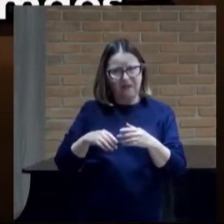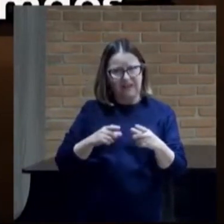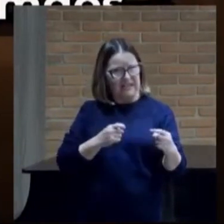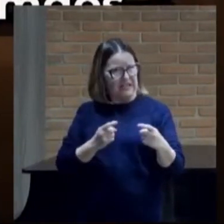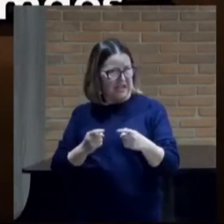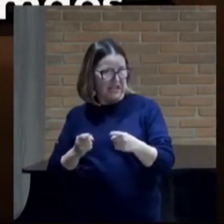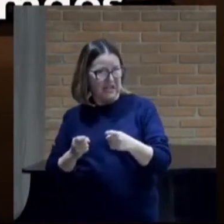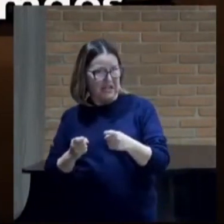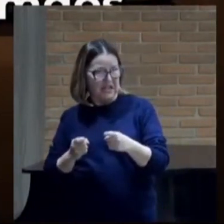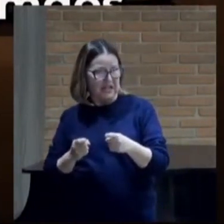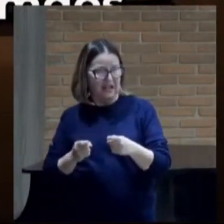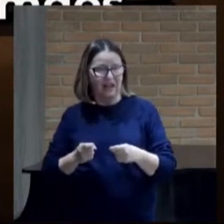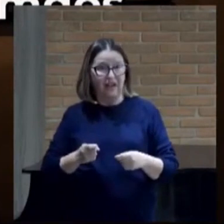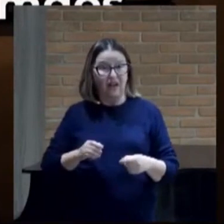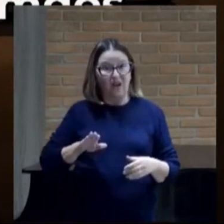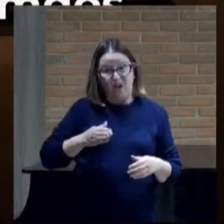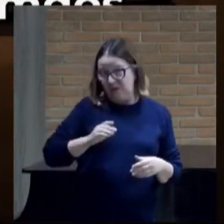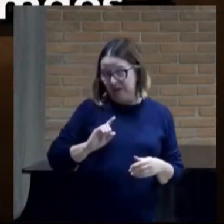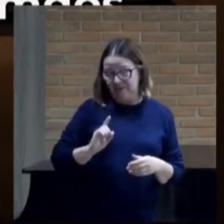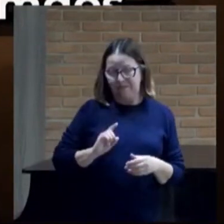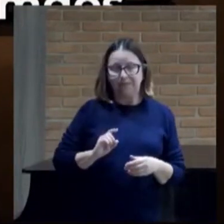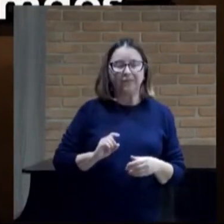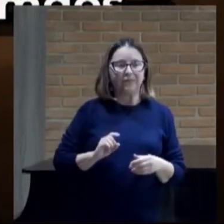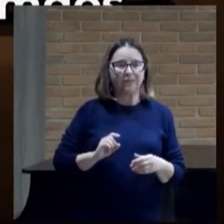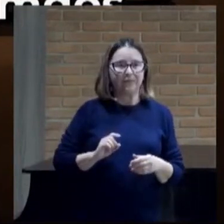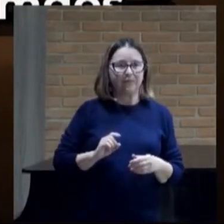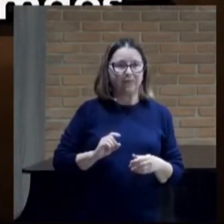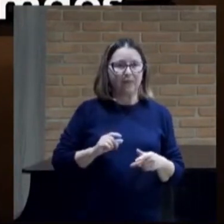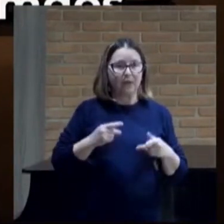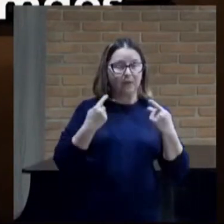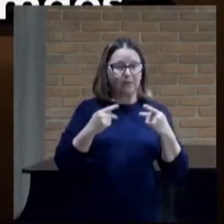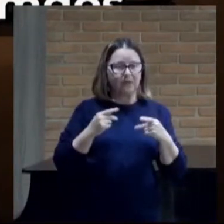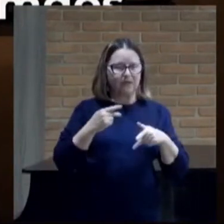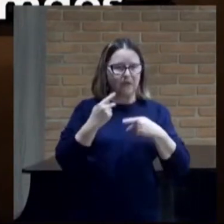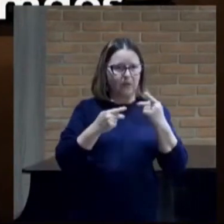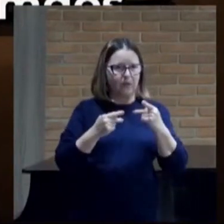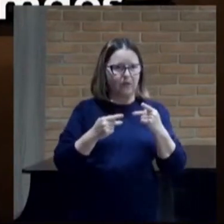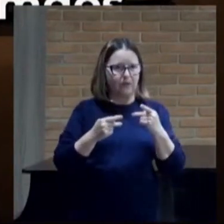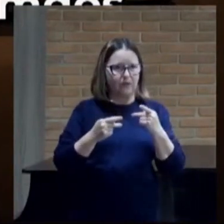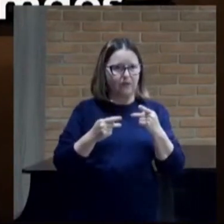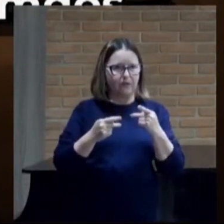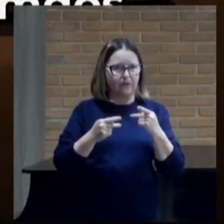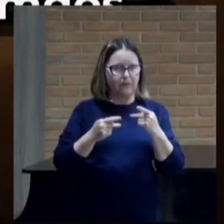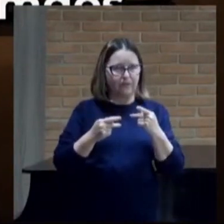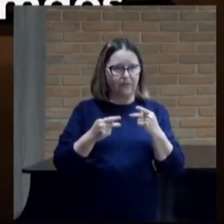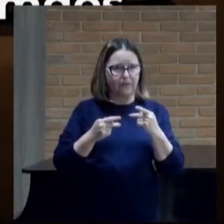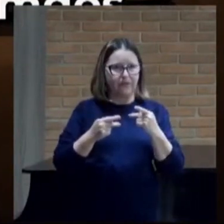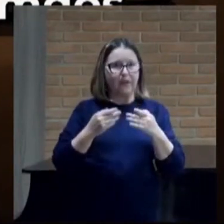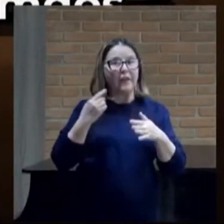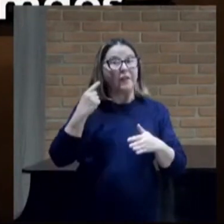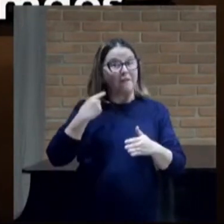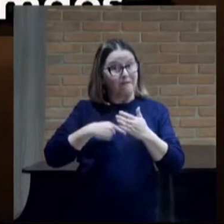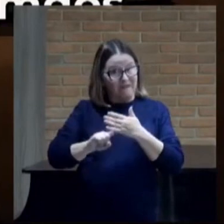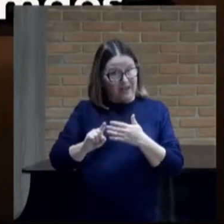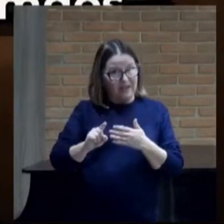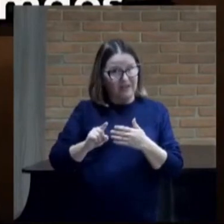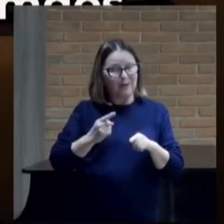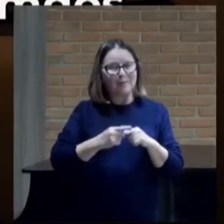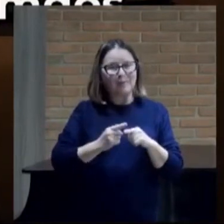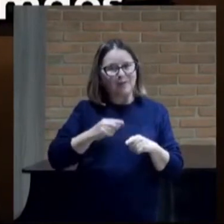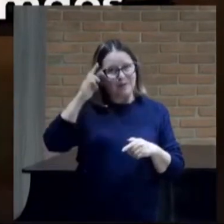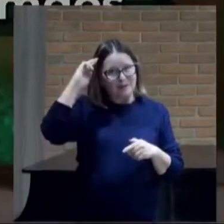deixarei de ir? Eles disseram, sobe, porque o Senhor a entregará nas mãos do rei.